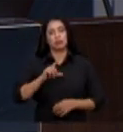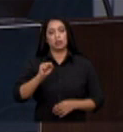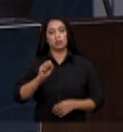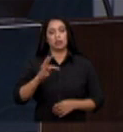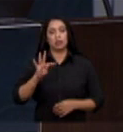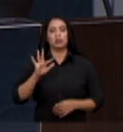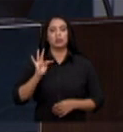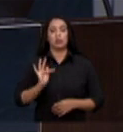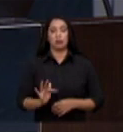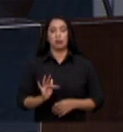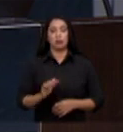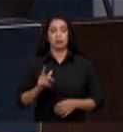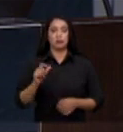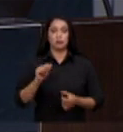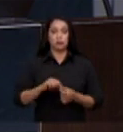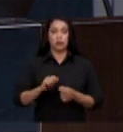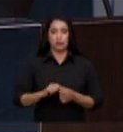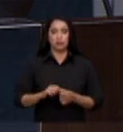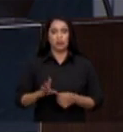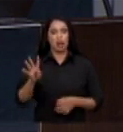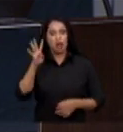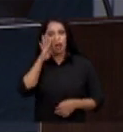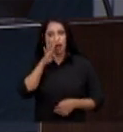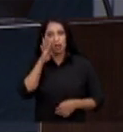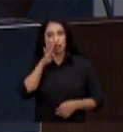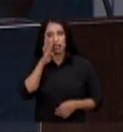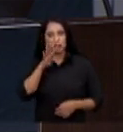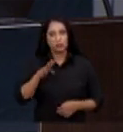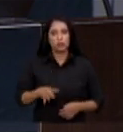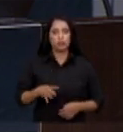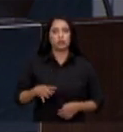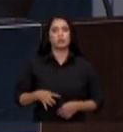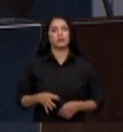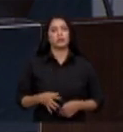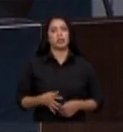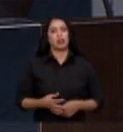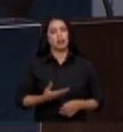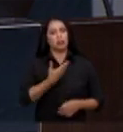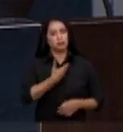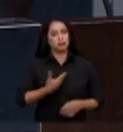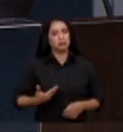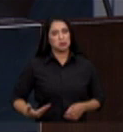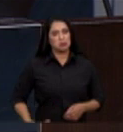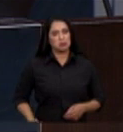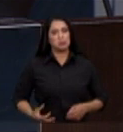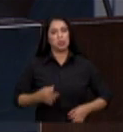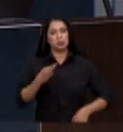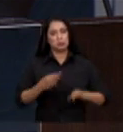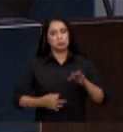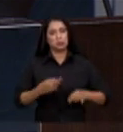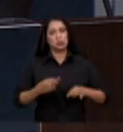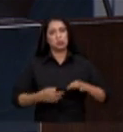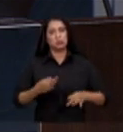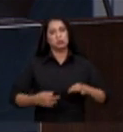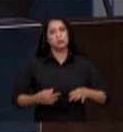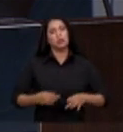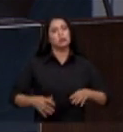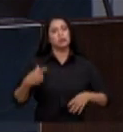Federal só me faz admirar cada vez mais o espírito público de vossa excelência enquanto magistrado constitucional do nosso país